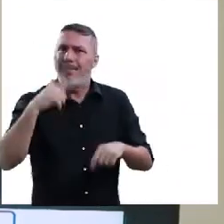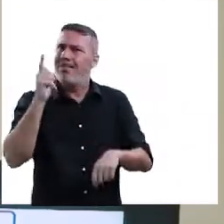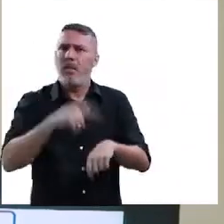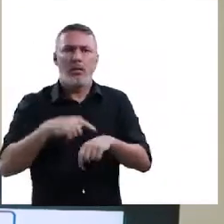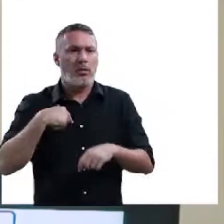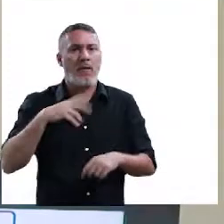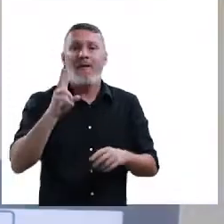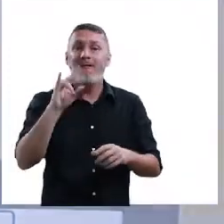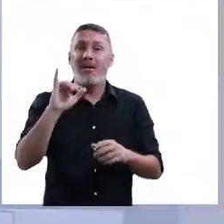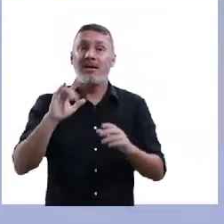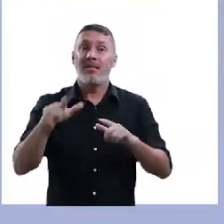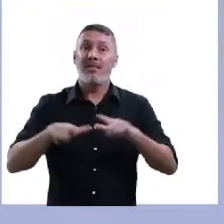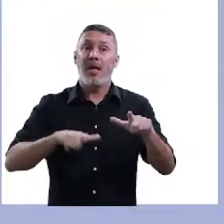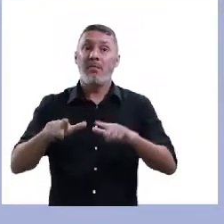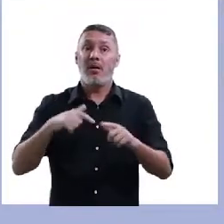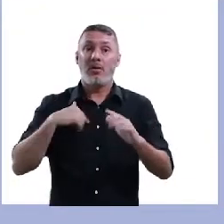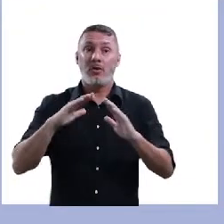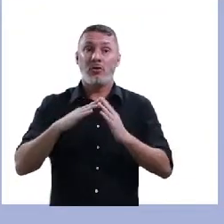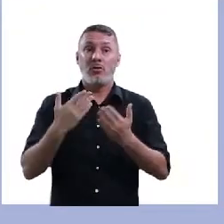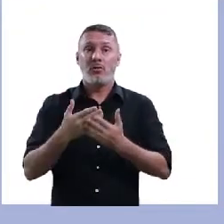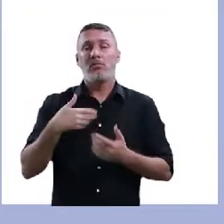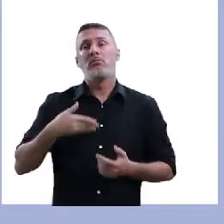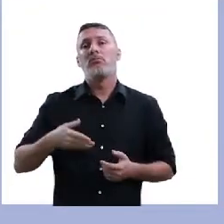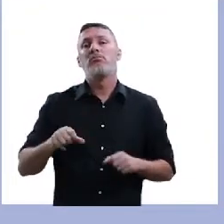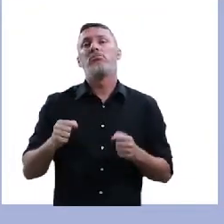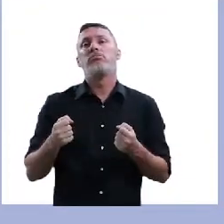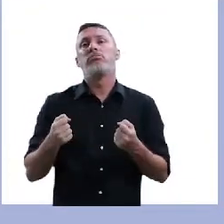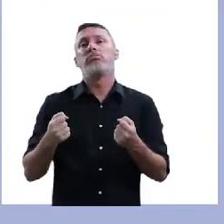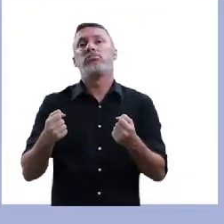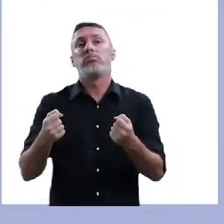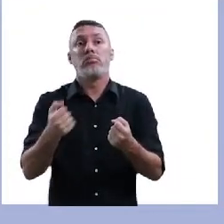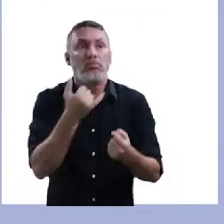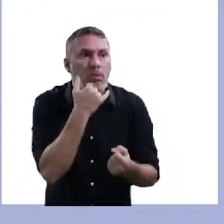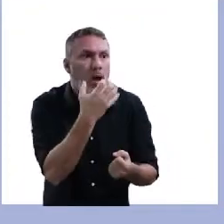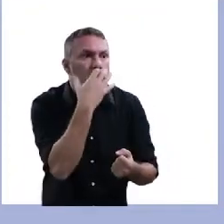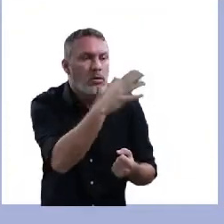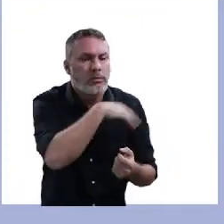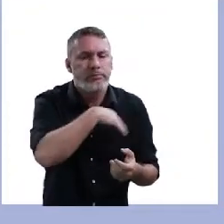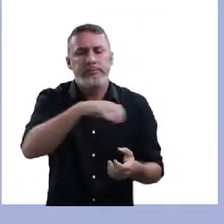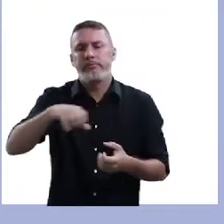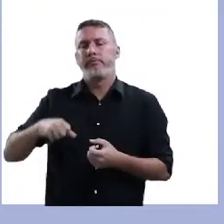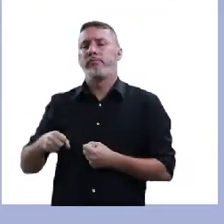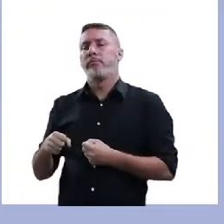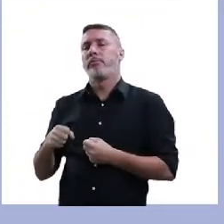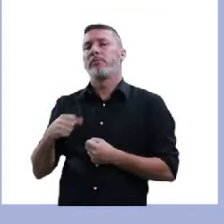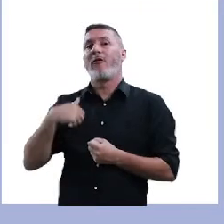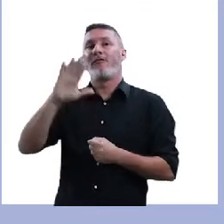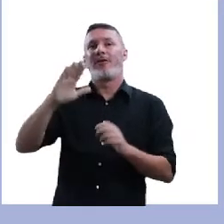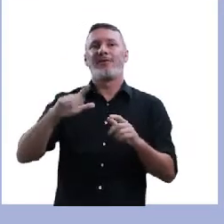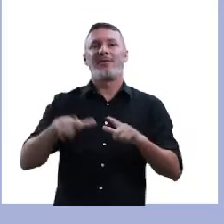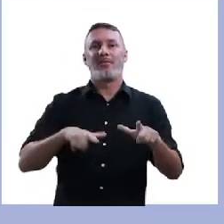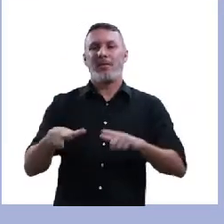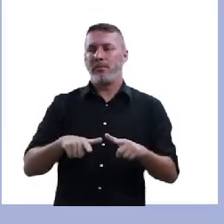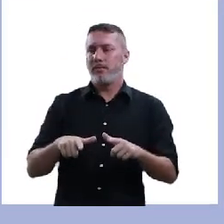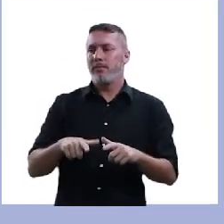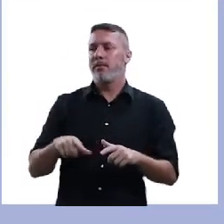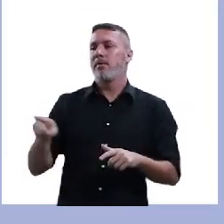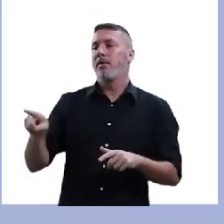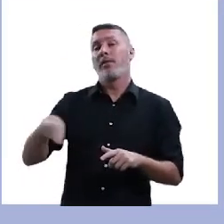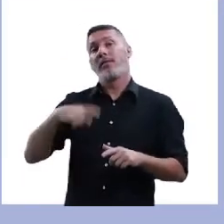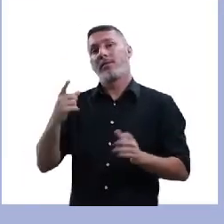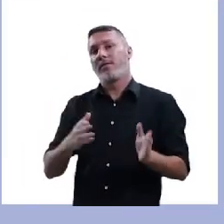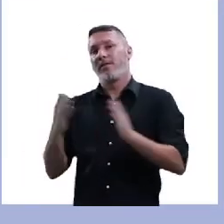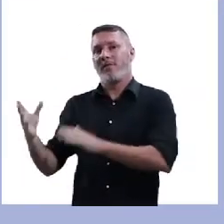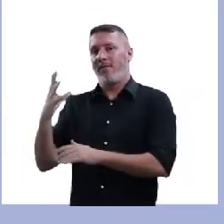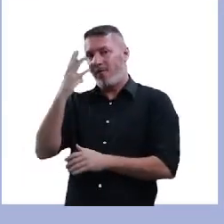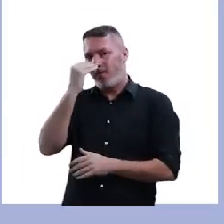Ah, tem que levar. Peguei ali e pensei que não estava indo para a escola com a cachorra na mão. Essa outra foto, já, né,